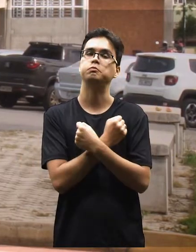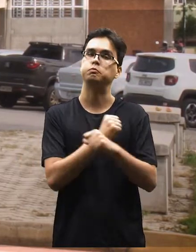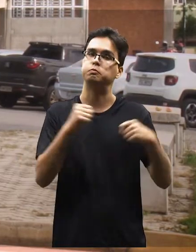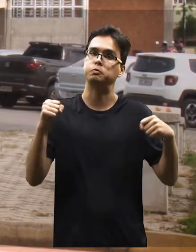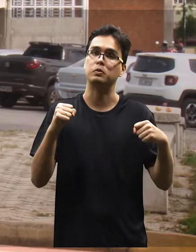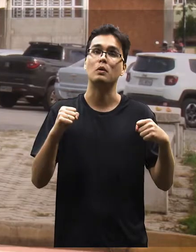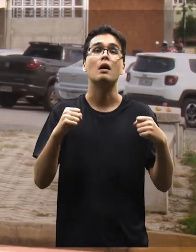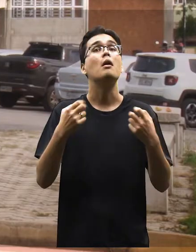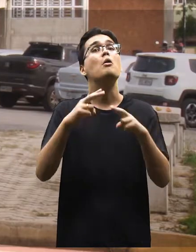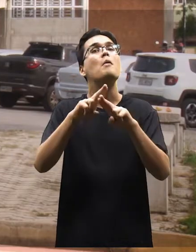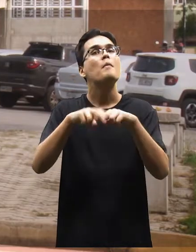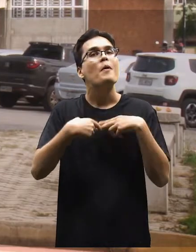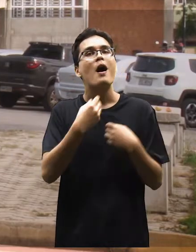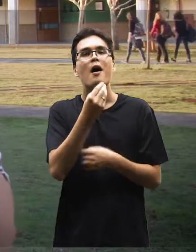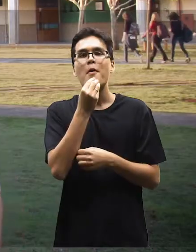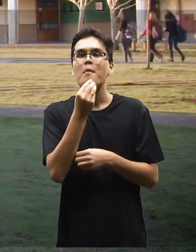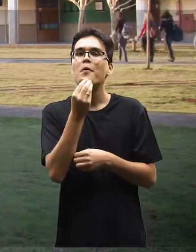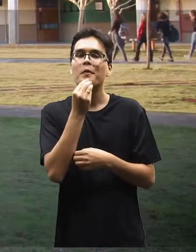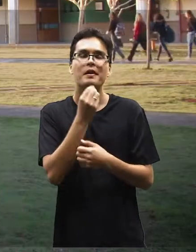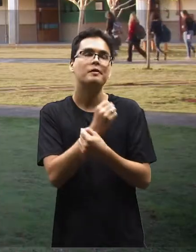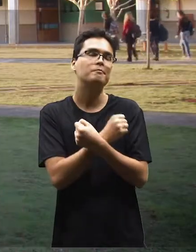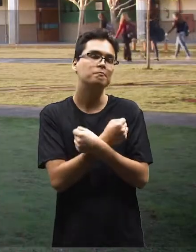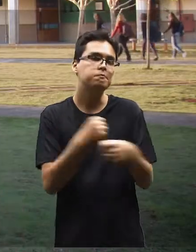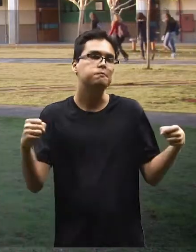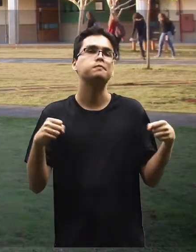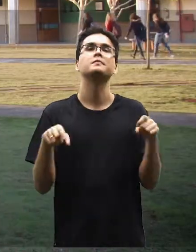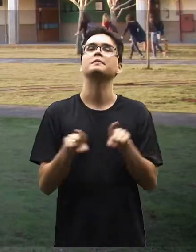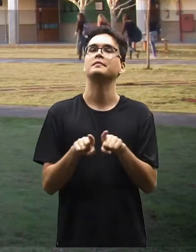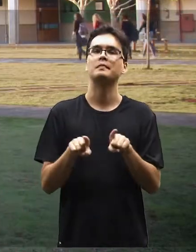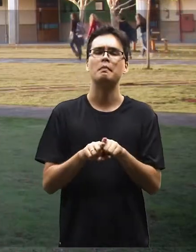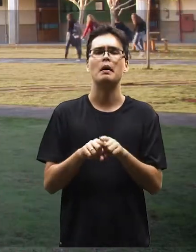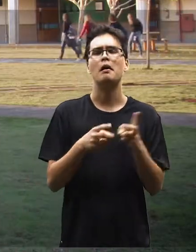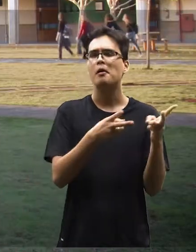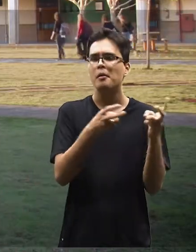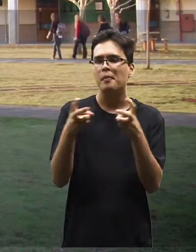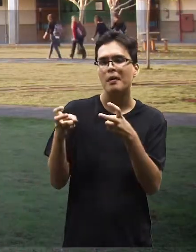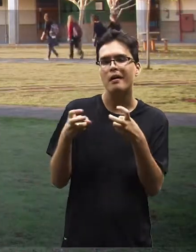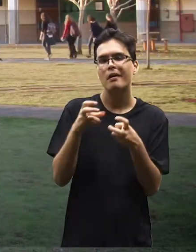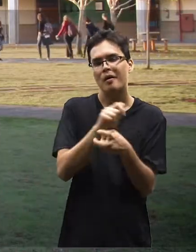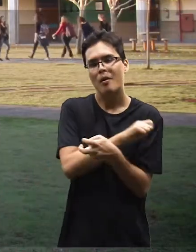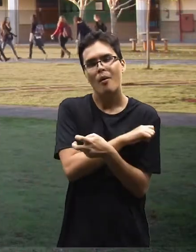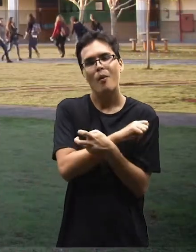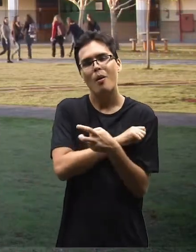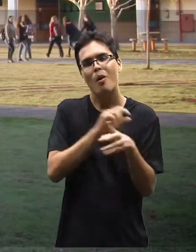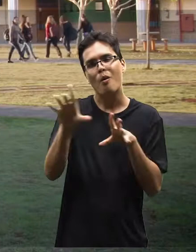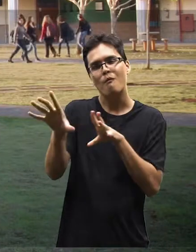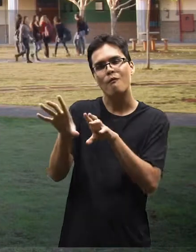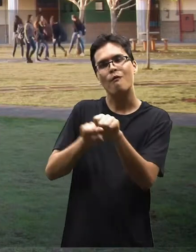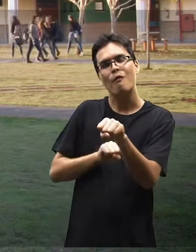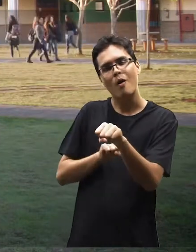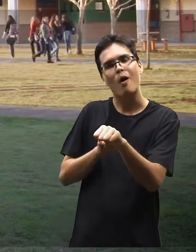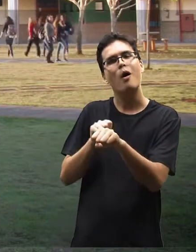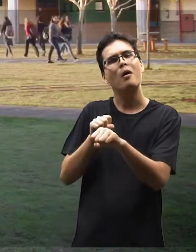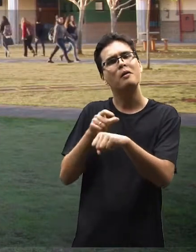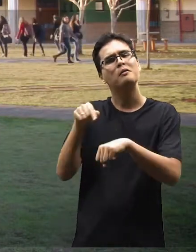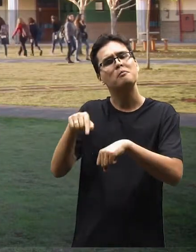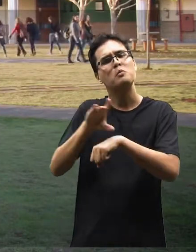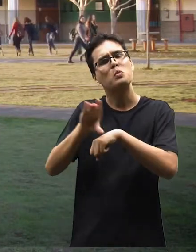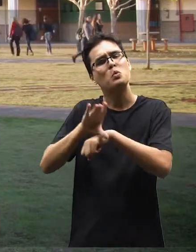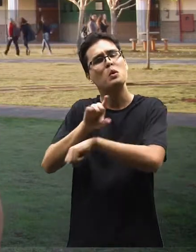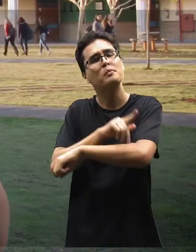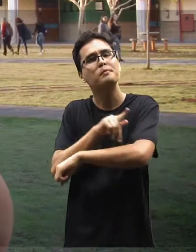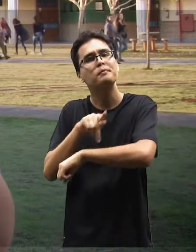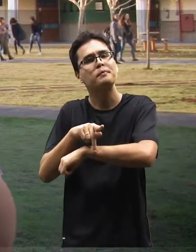grande, então a oportunidade é grande. A gente percebe isso nos alunos que se formam no curso de